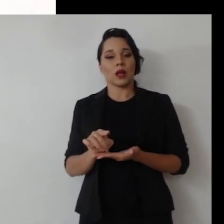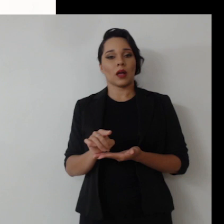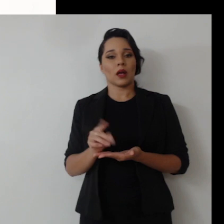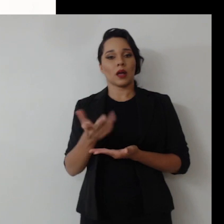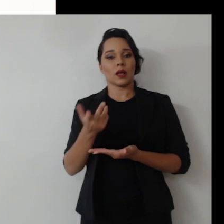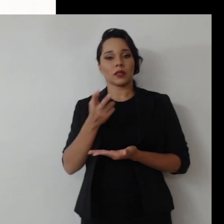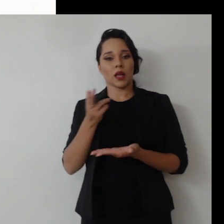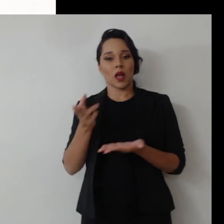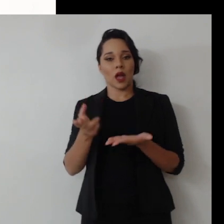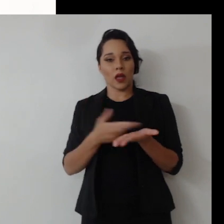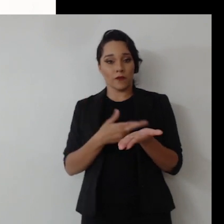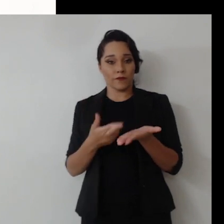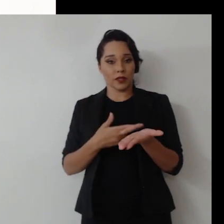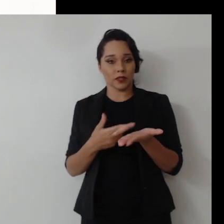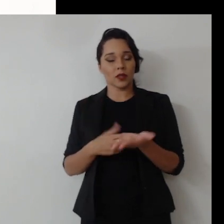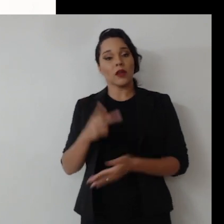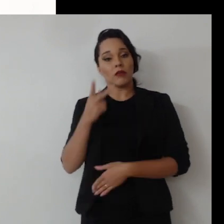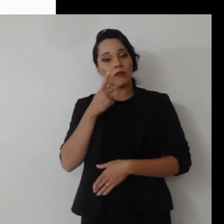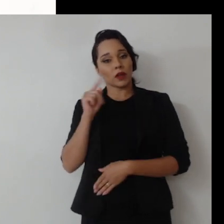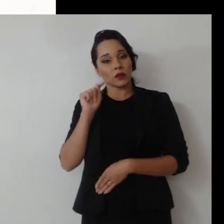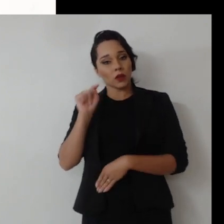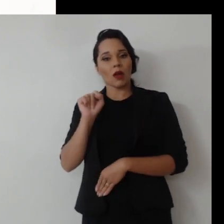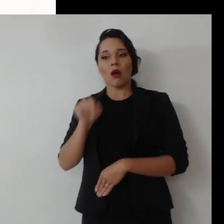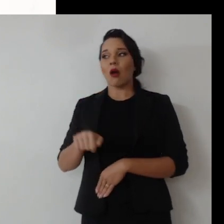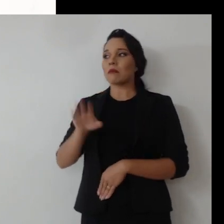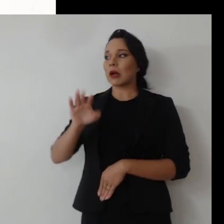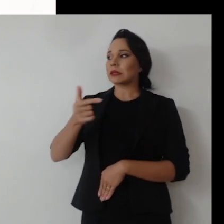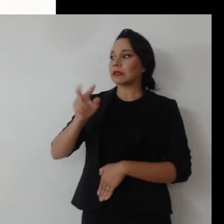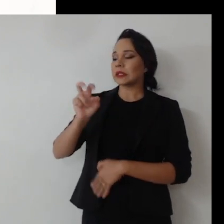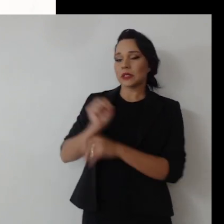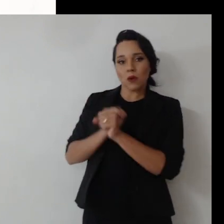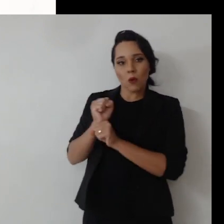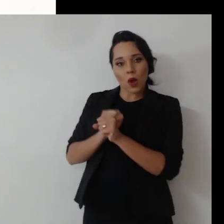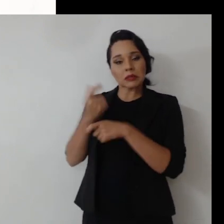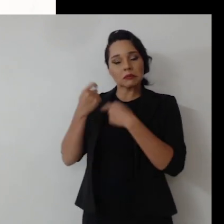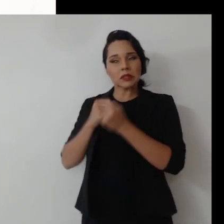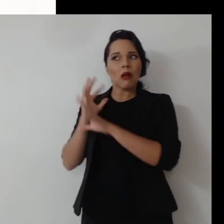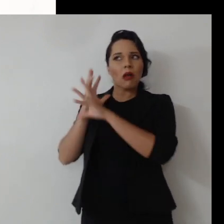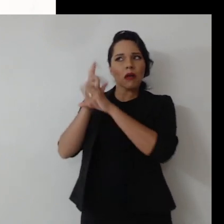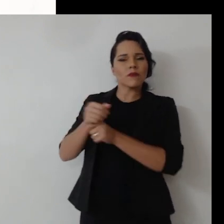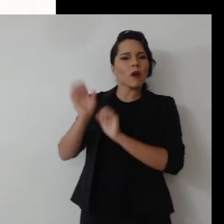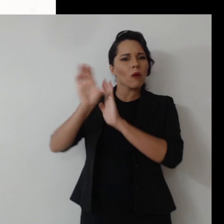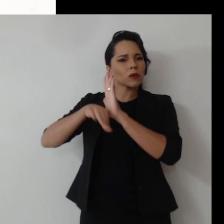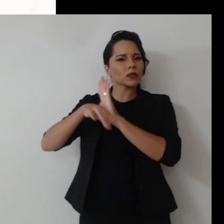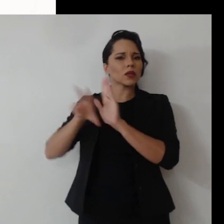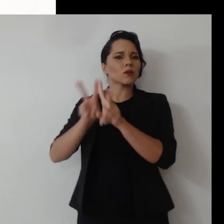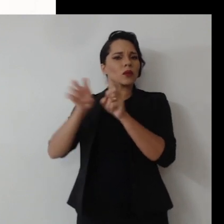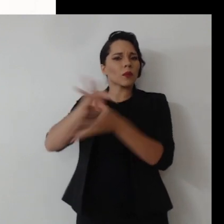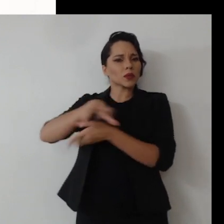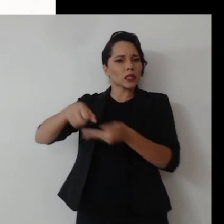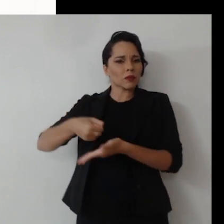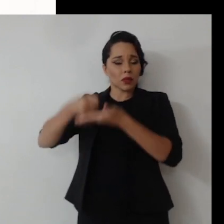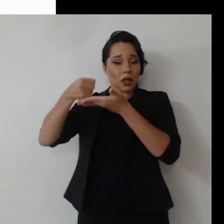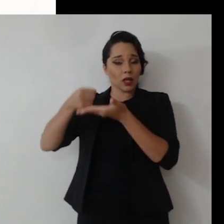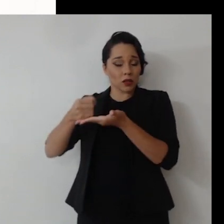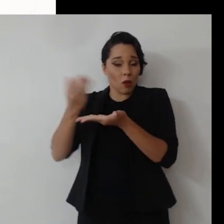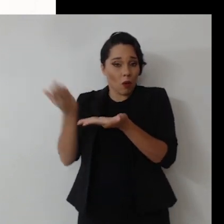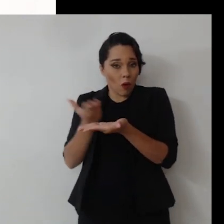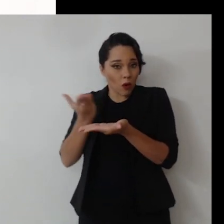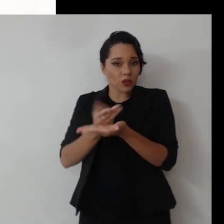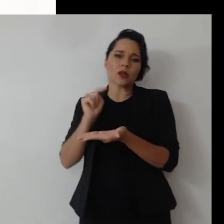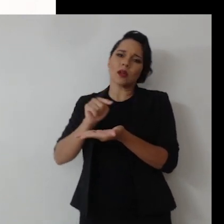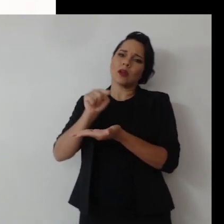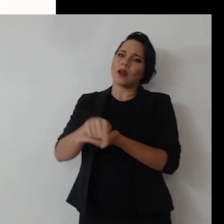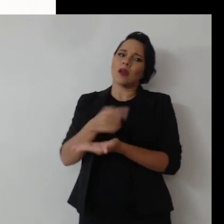Universidade Harvard, revista, dizendo que, olha, se passaram 25 anos e a gente tem que rever o conceito da sustentabilidade, então na visão dele